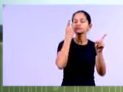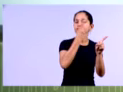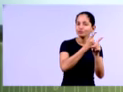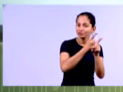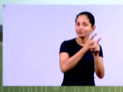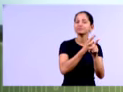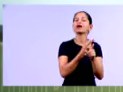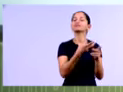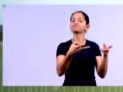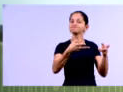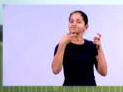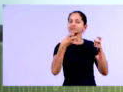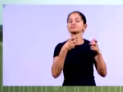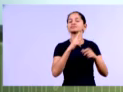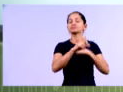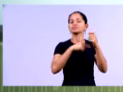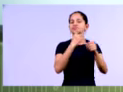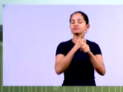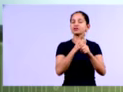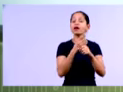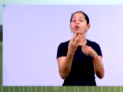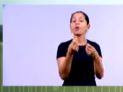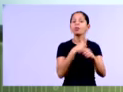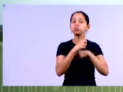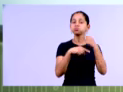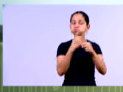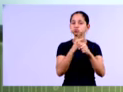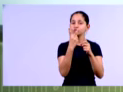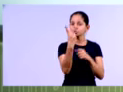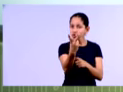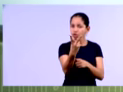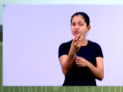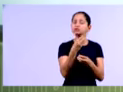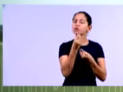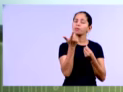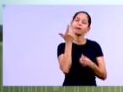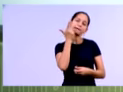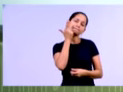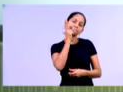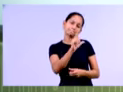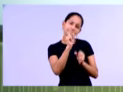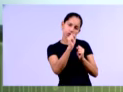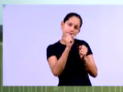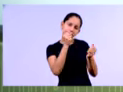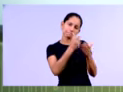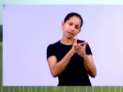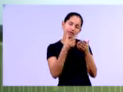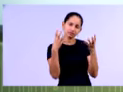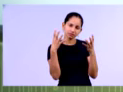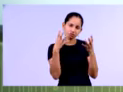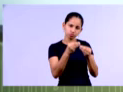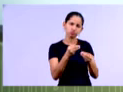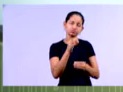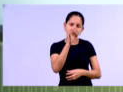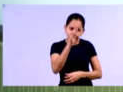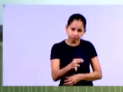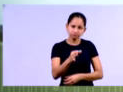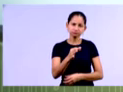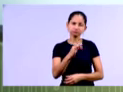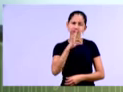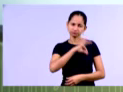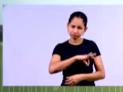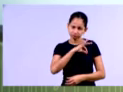últimos dois exercícios dela, e eu quero ver como é que está a capacidade de pagamento dessa empresa. Então, qual é o índice correto que você vai pegar